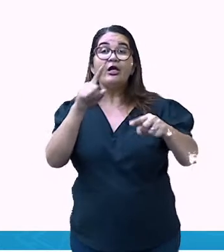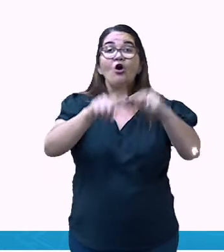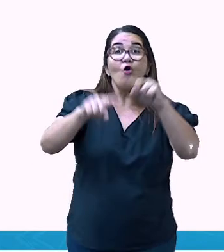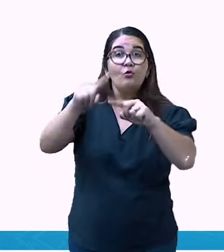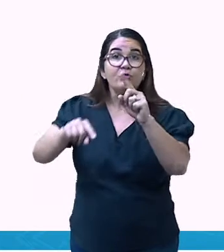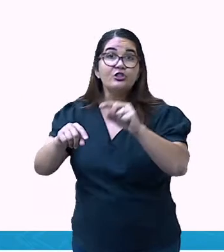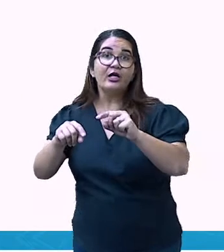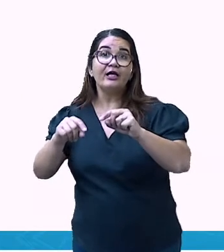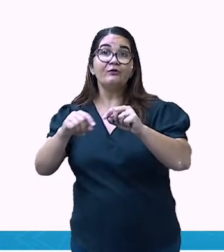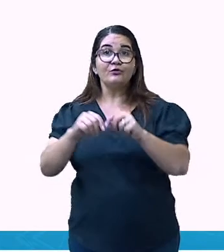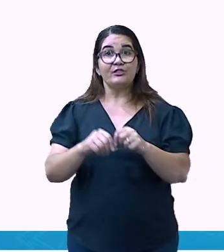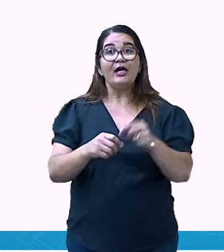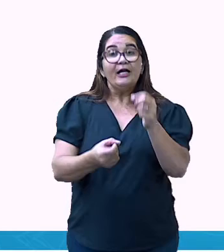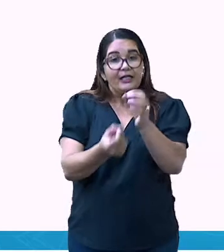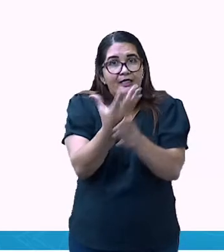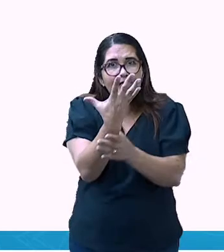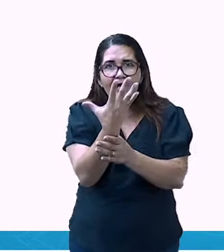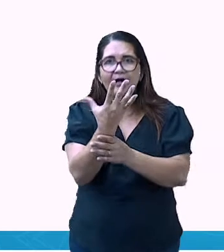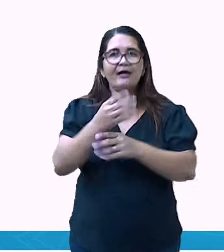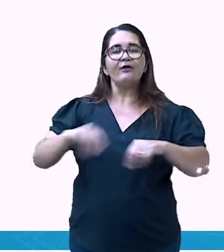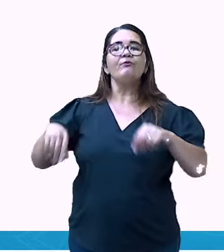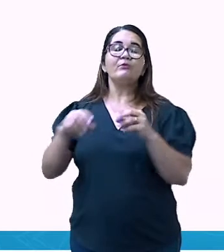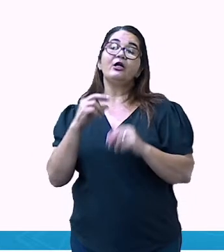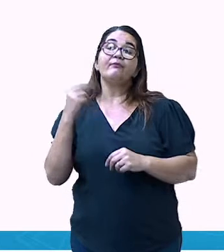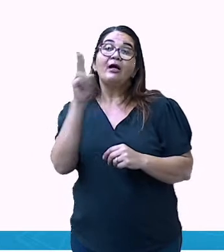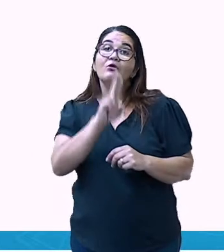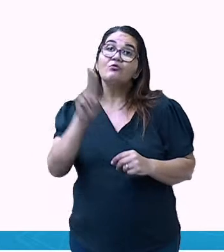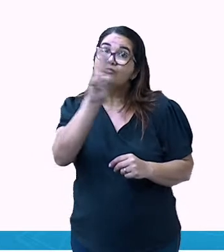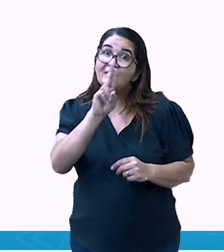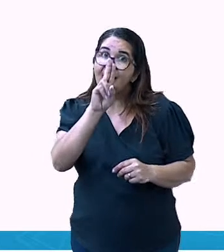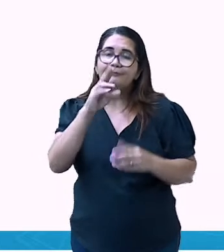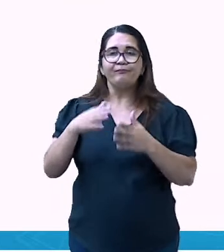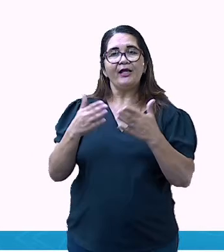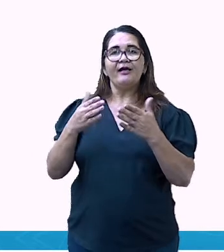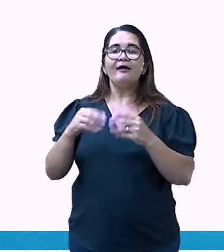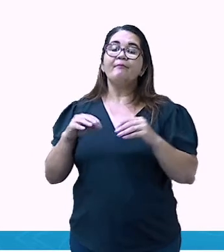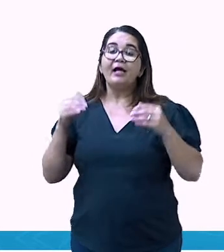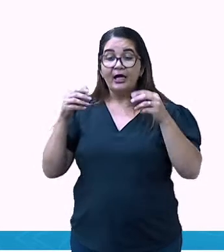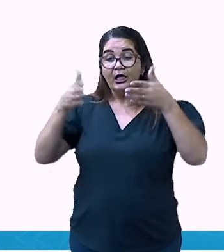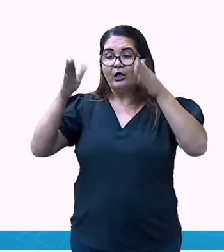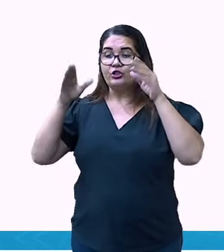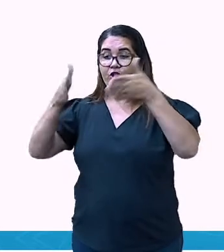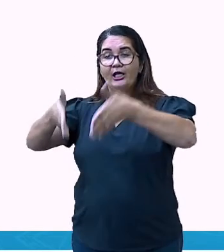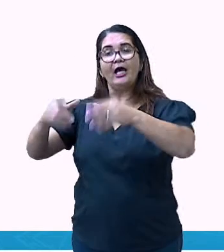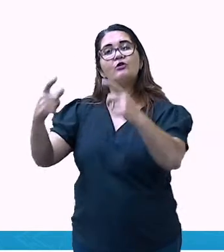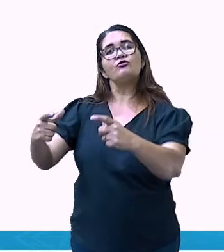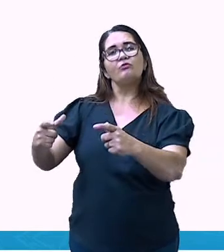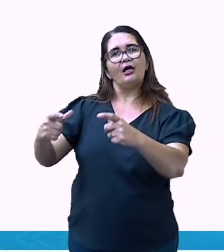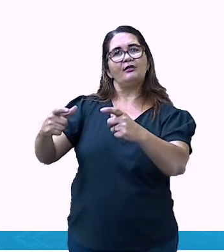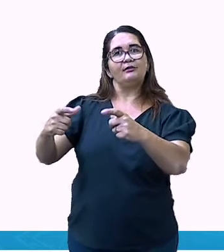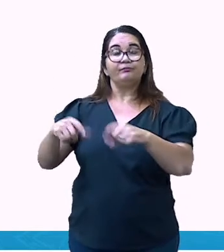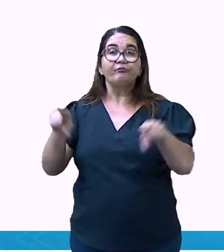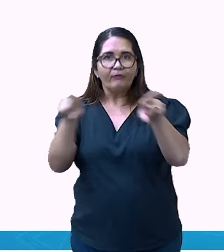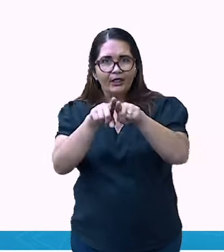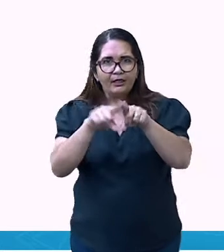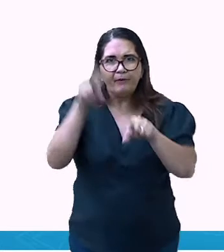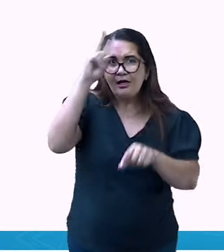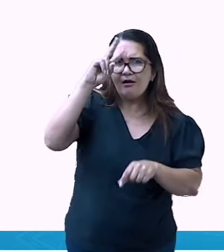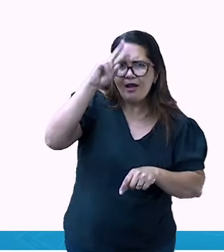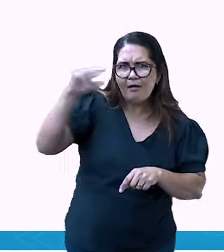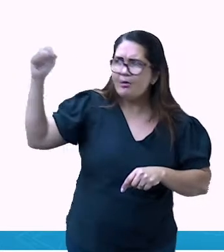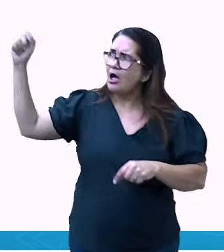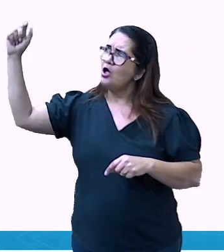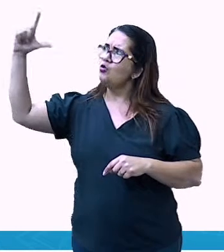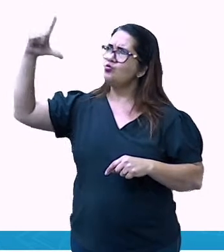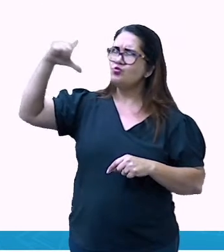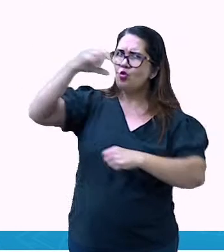Então, a gente sabe, a gente já estudou que o sol era uma importante ferramenta, era um instrumento de